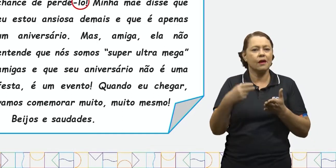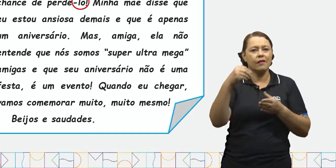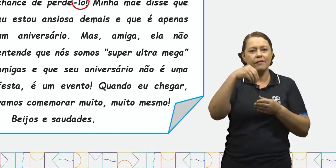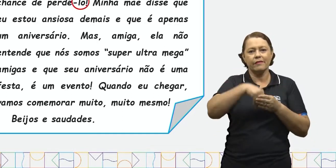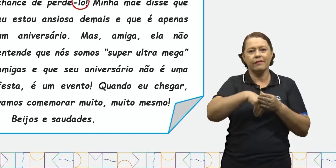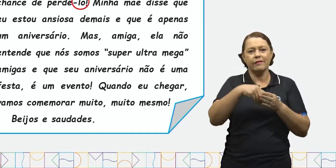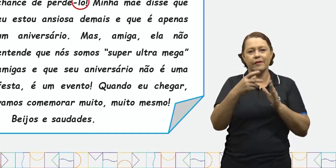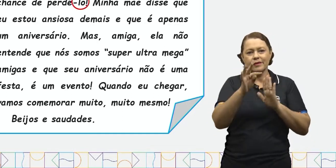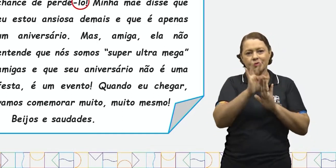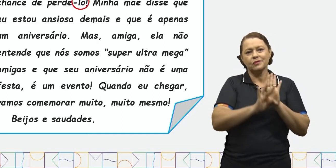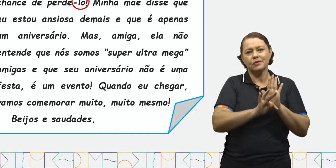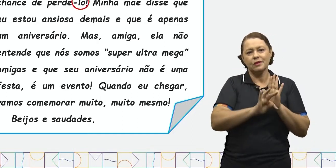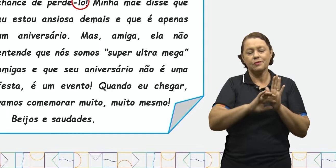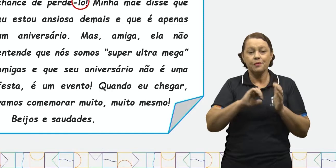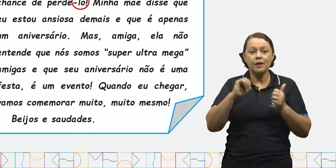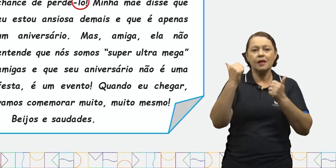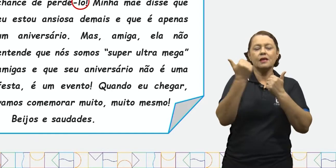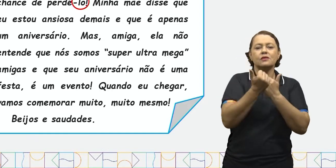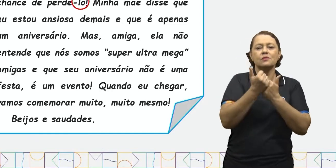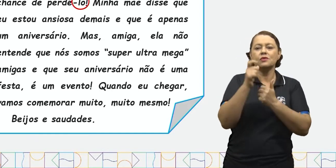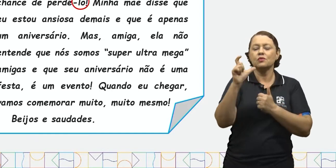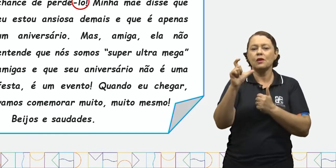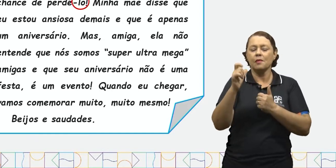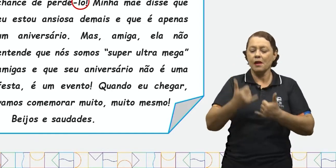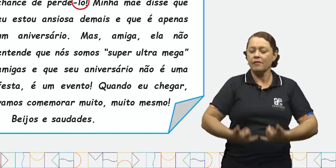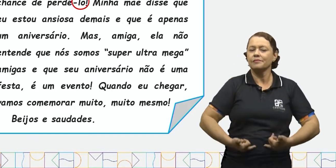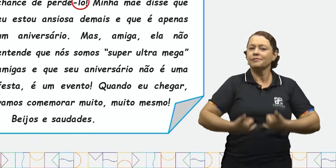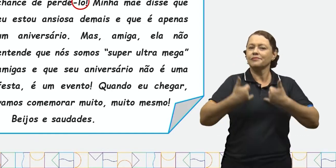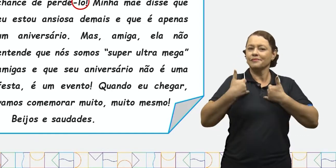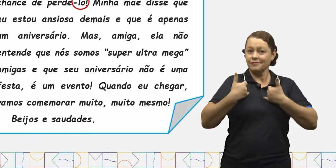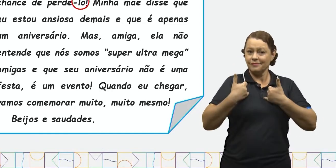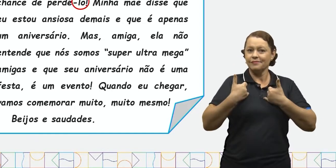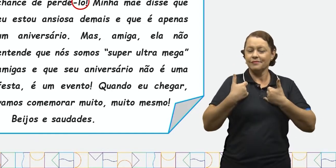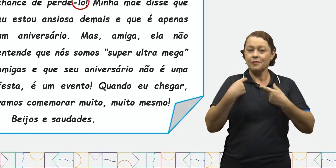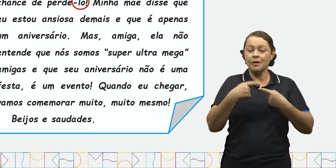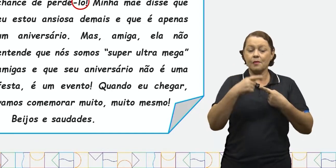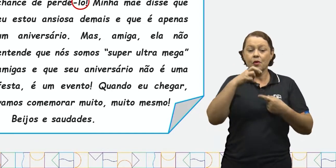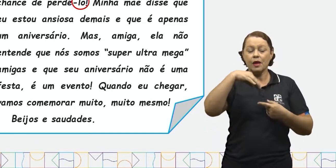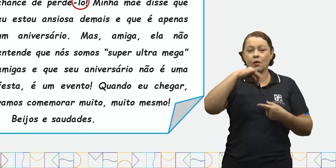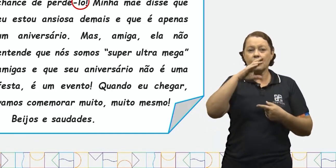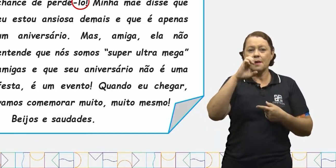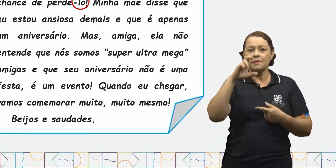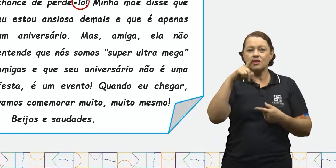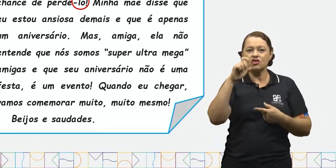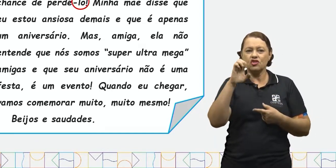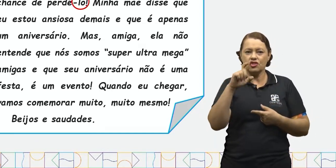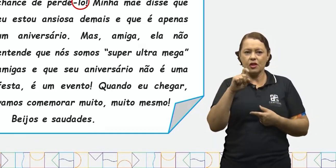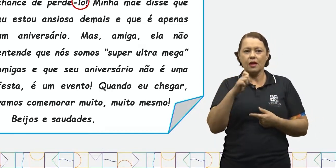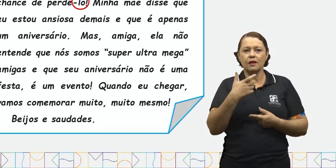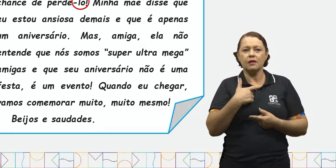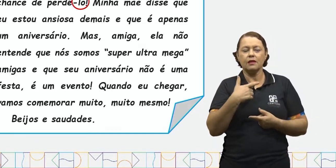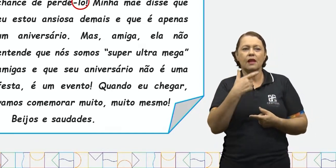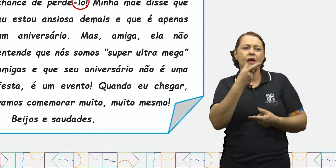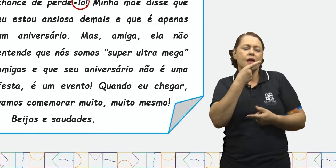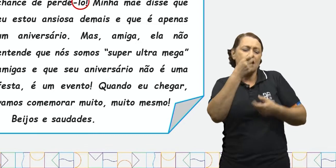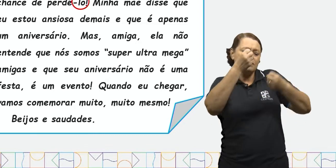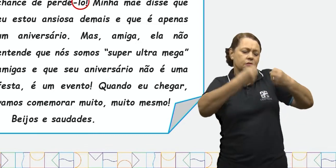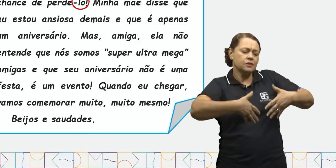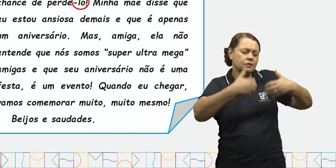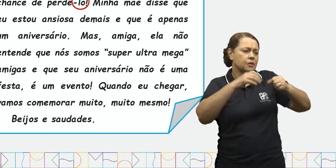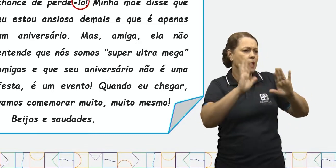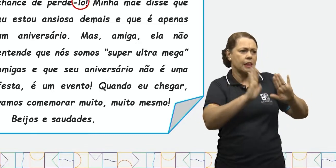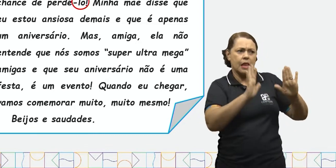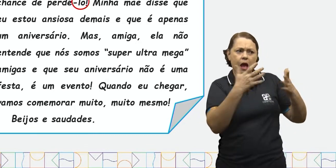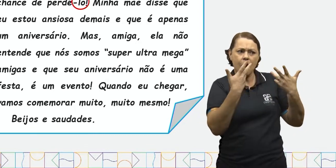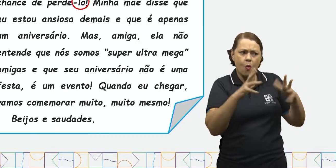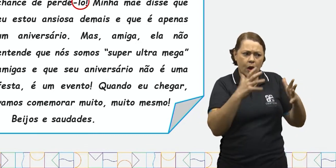e substitui a palavra aniversário. Pois quando a Michele escreve nem uma chance de perder, ela